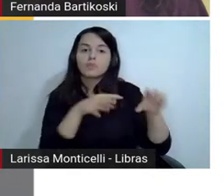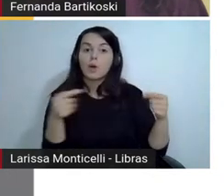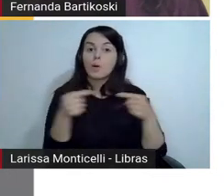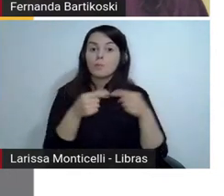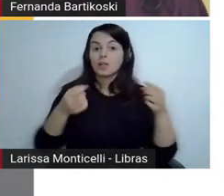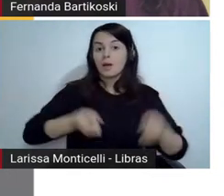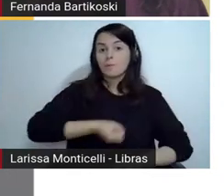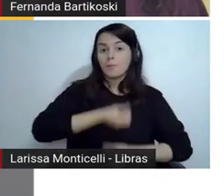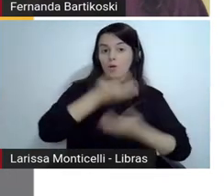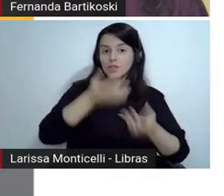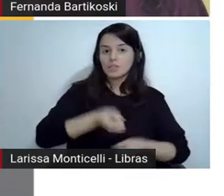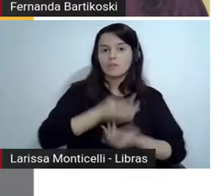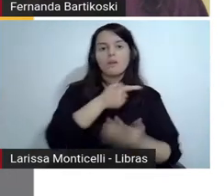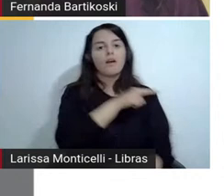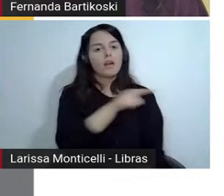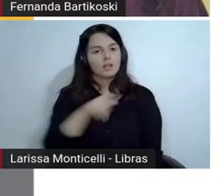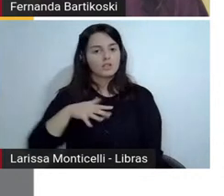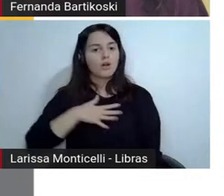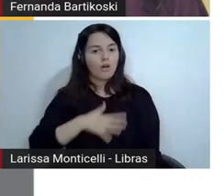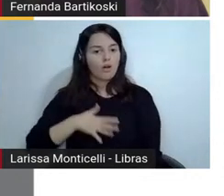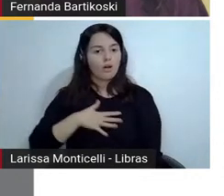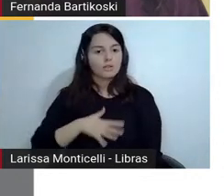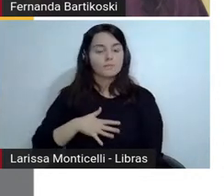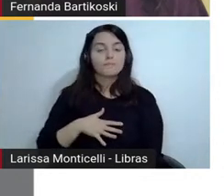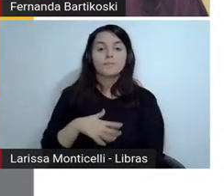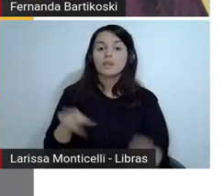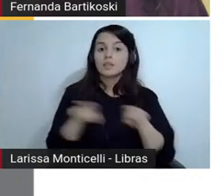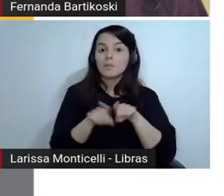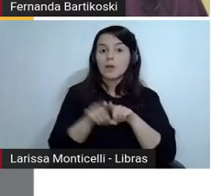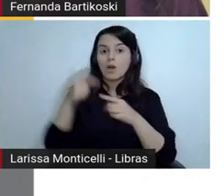várias outras questões e gente já vai voltar aqui